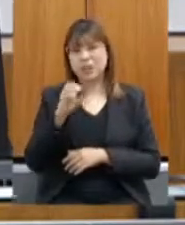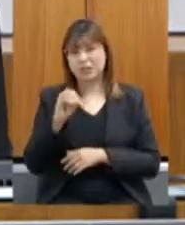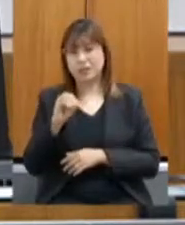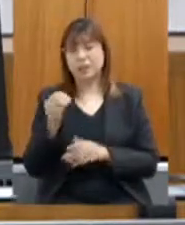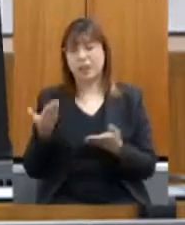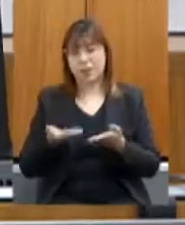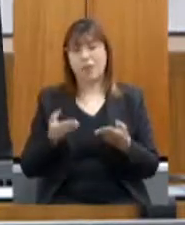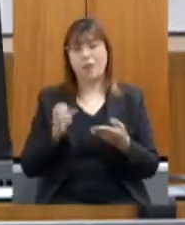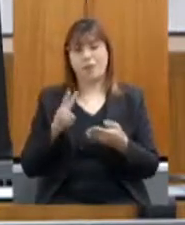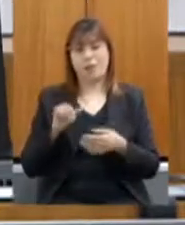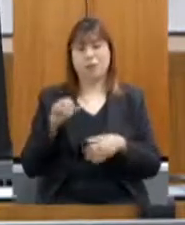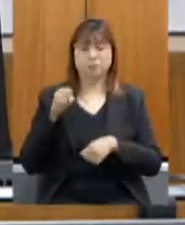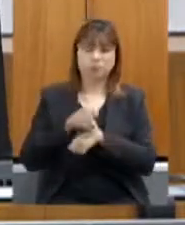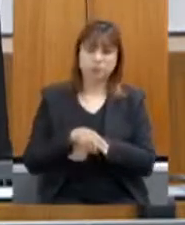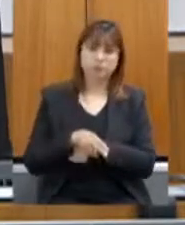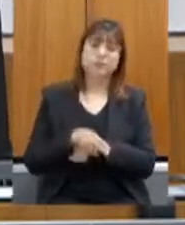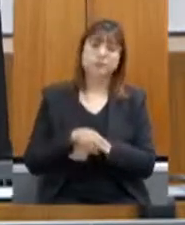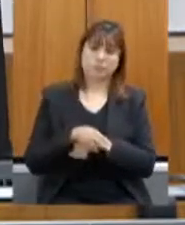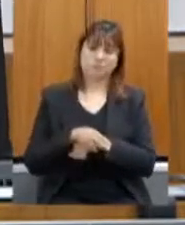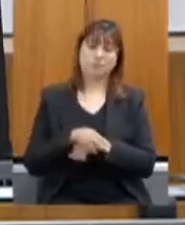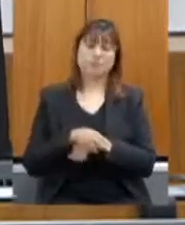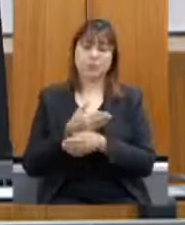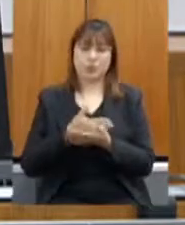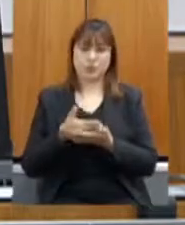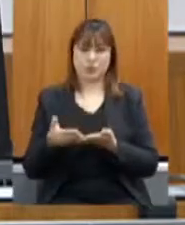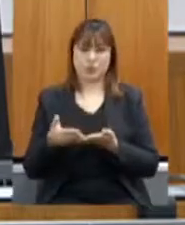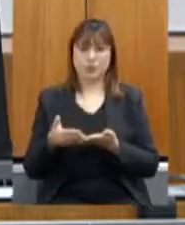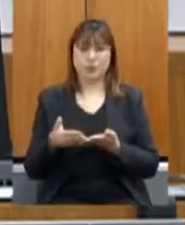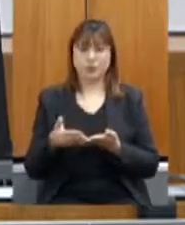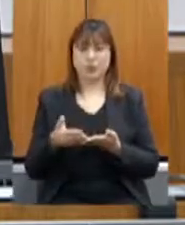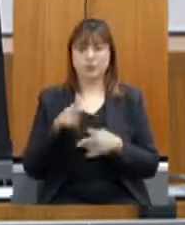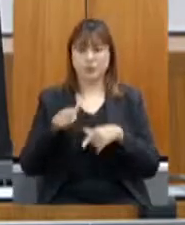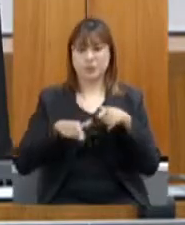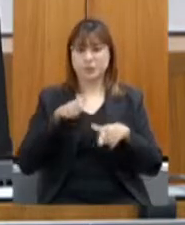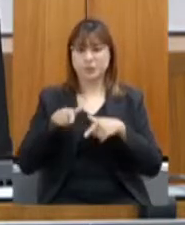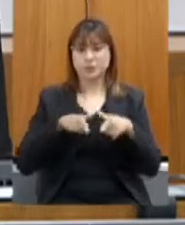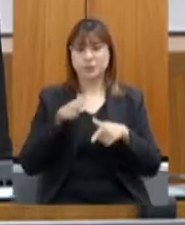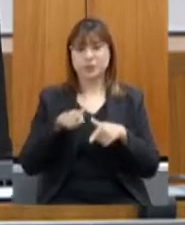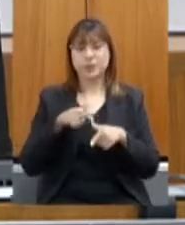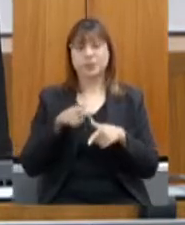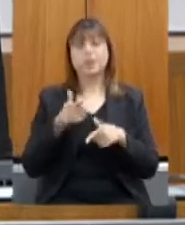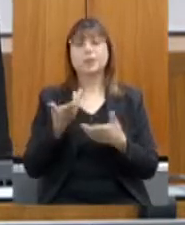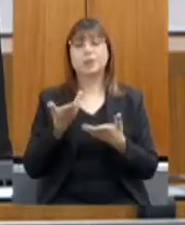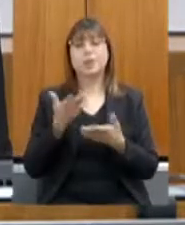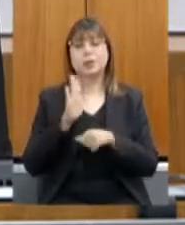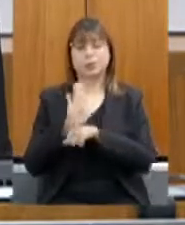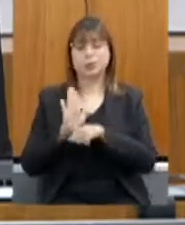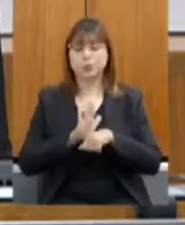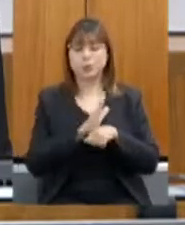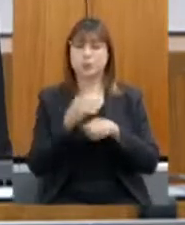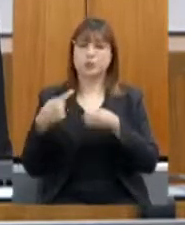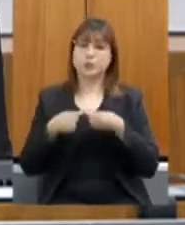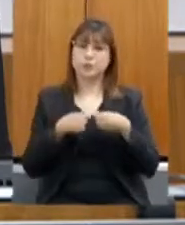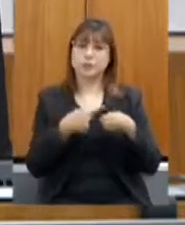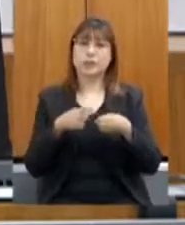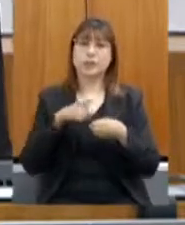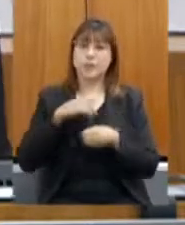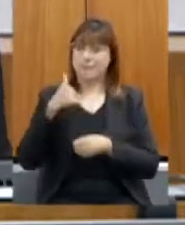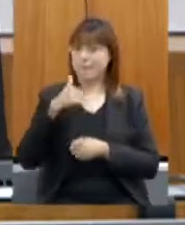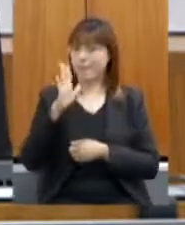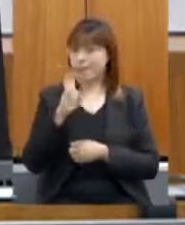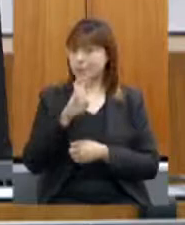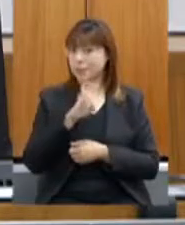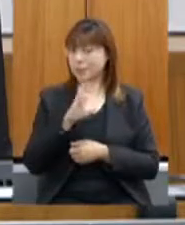chegar para poder começar a diminuir esse déficit nos municípios. Mas nós ainda temos mais de 500